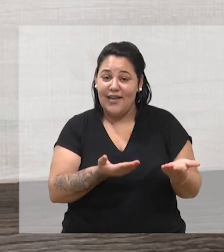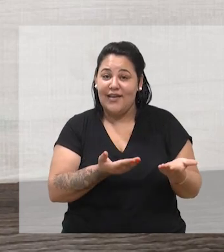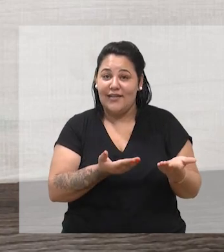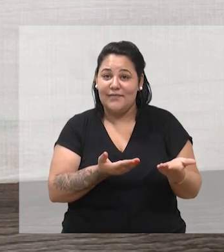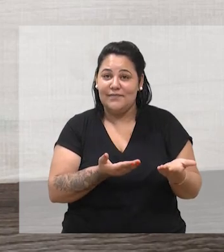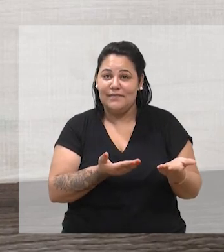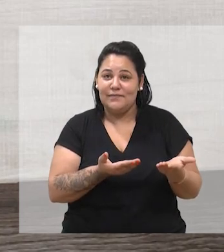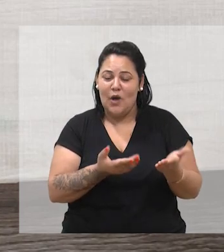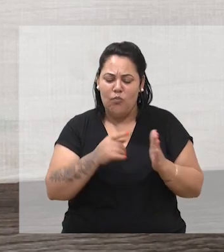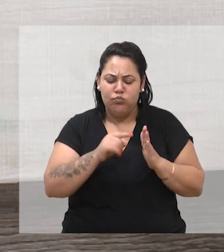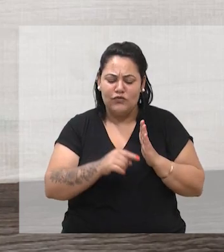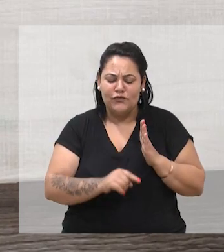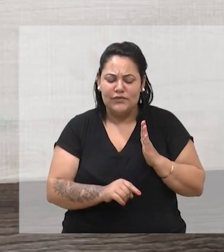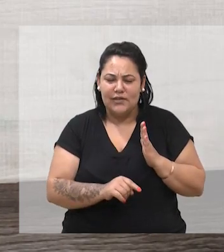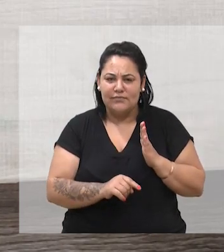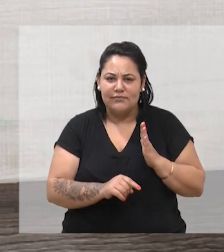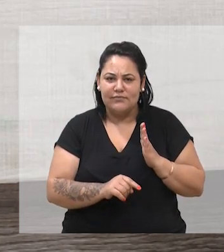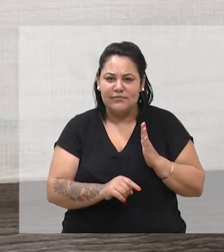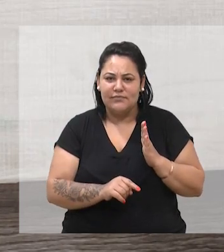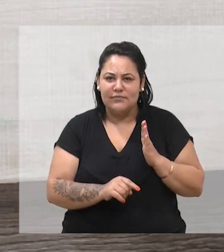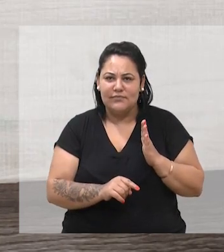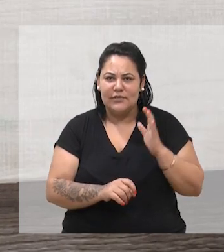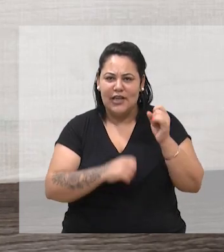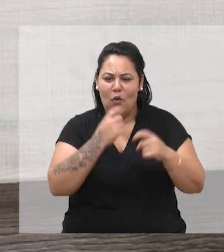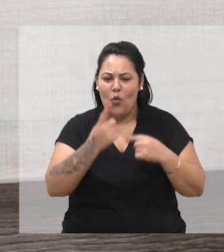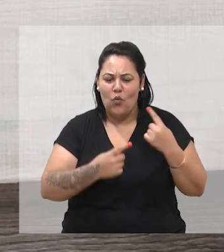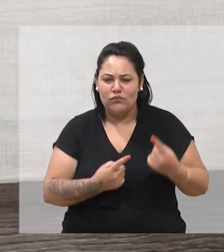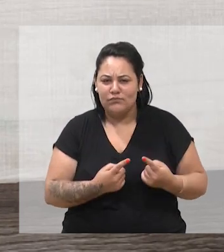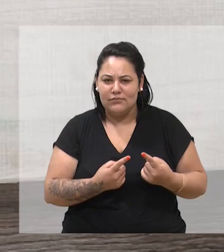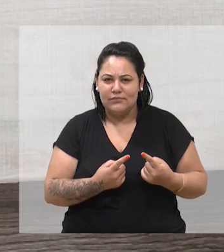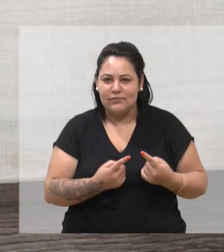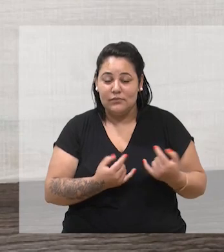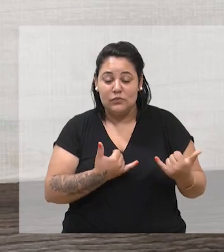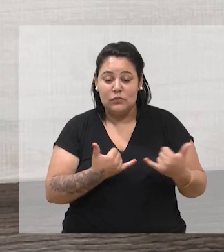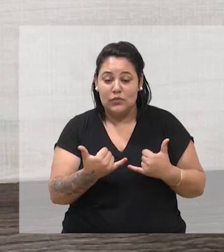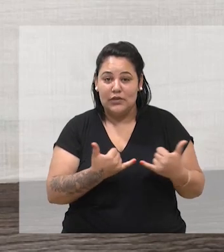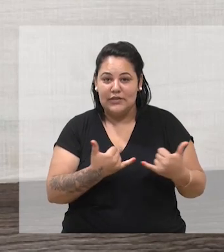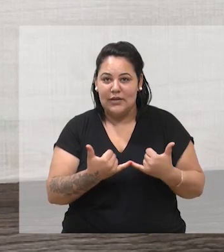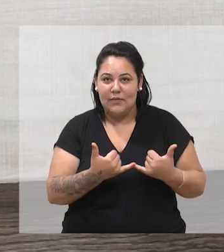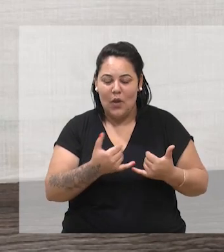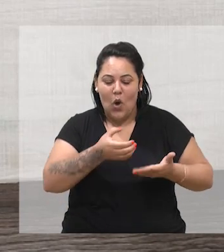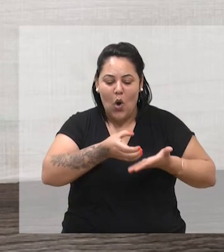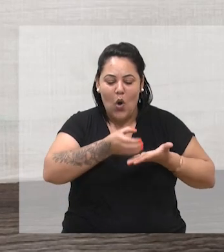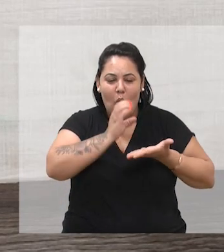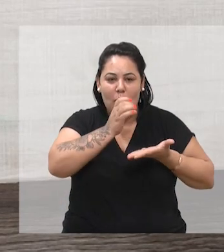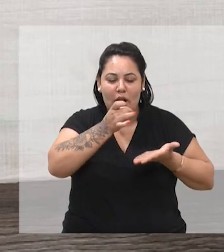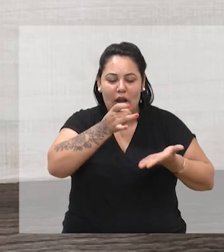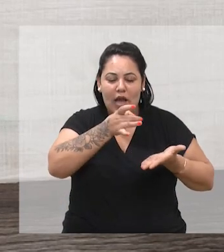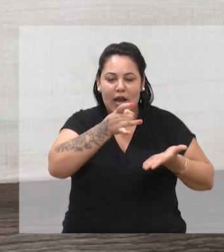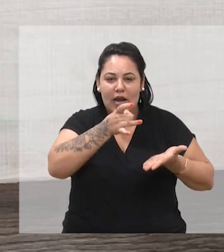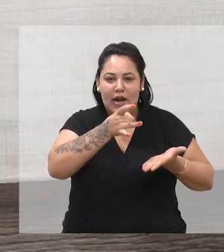trabalho de doação para as escolas do município, para as escolas do Estado. Não todas, é claro, né? Mas fomos. Fui pessoalmente levar,